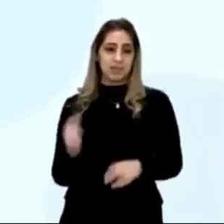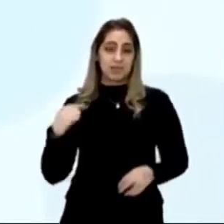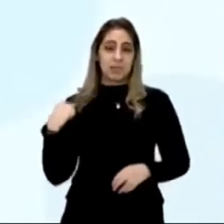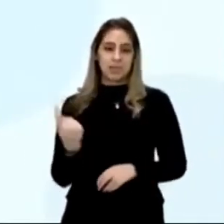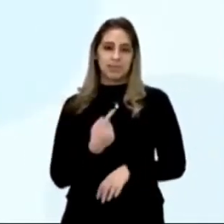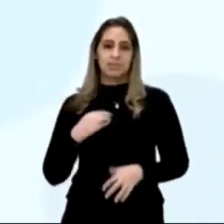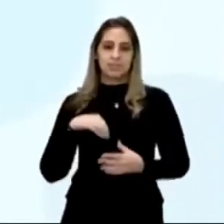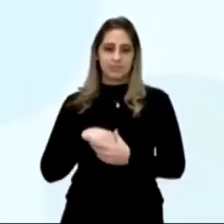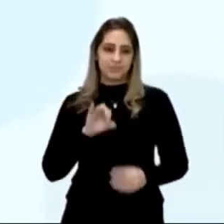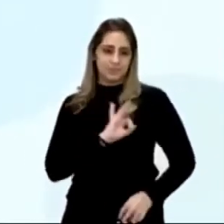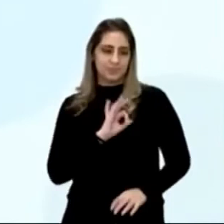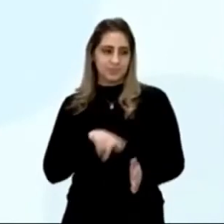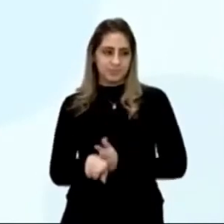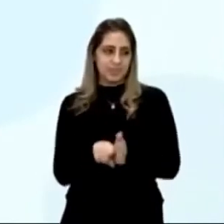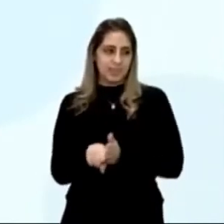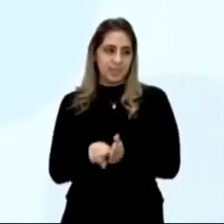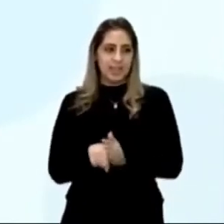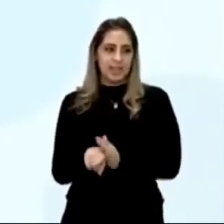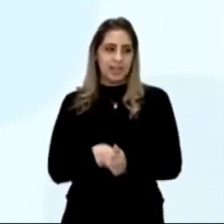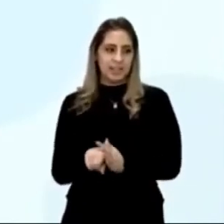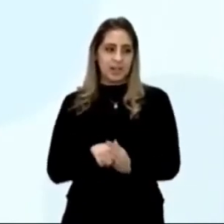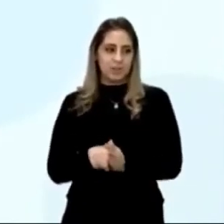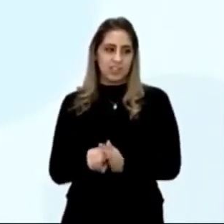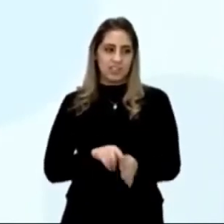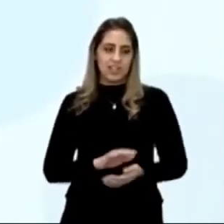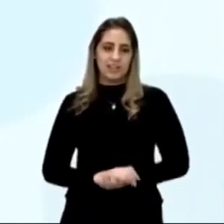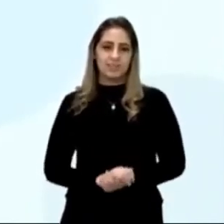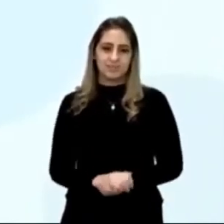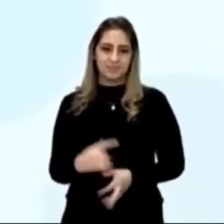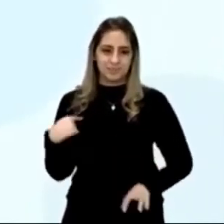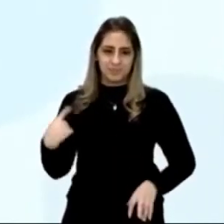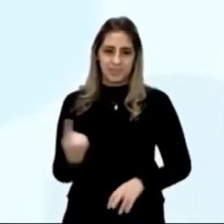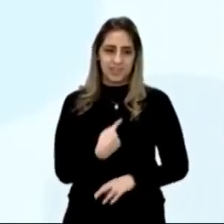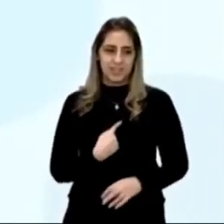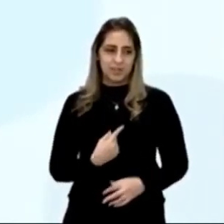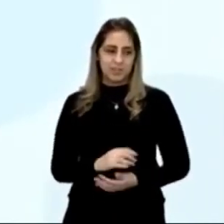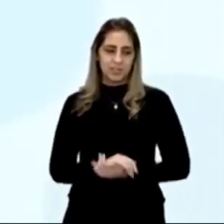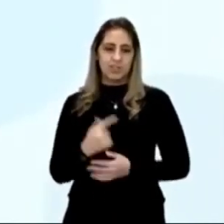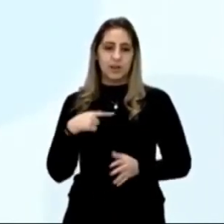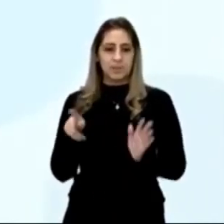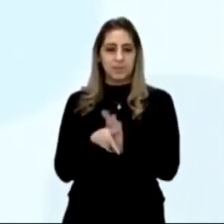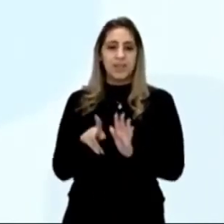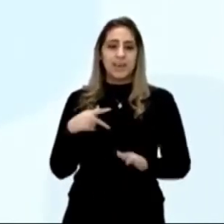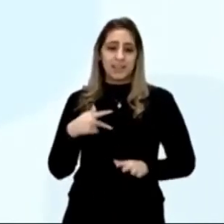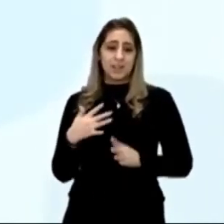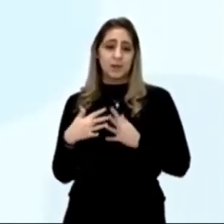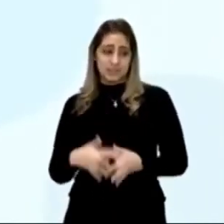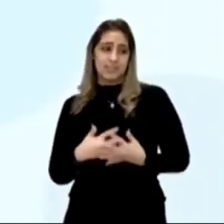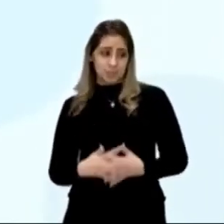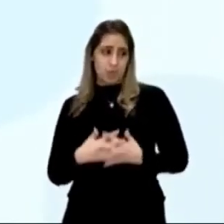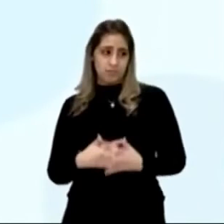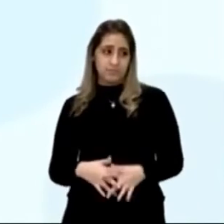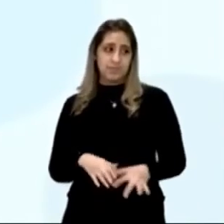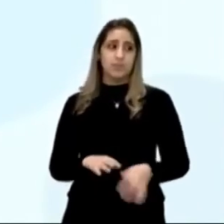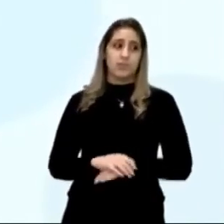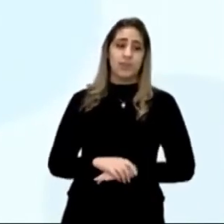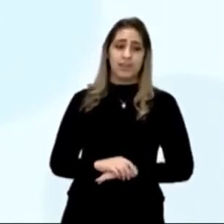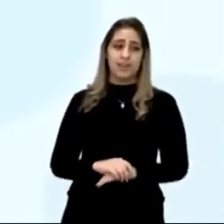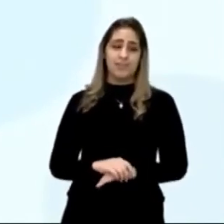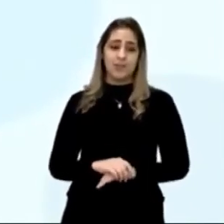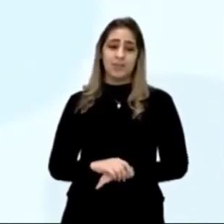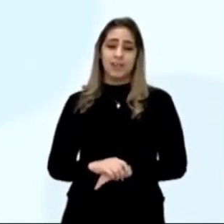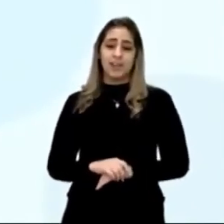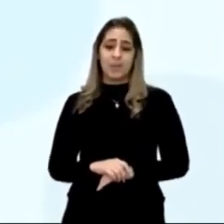policial é uma espécie de metalinguagem. O livro contando sobre o próprio livro. O livro explicando a si próprio. Um livro